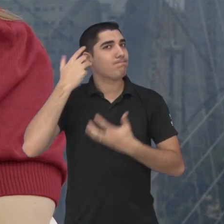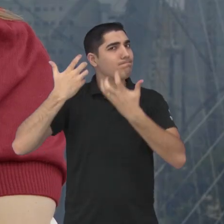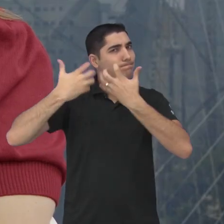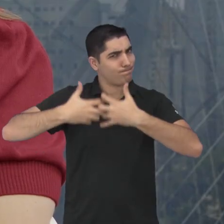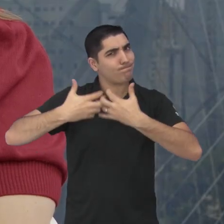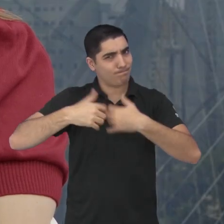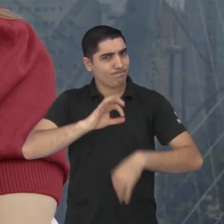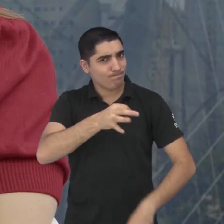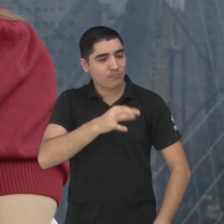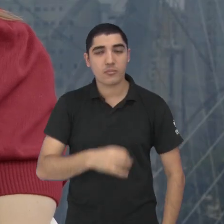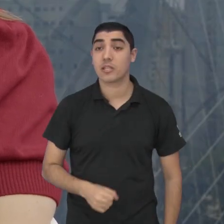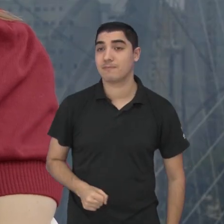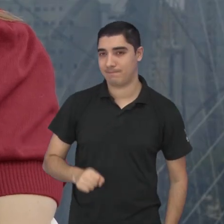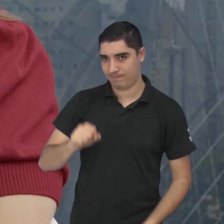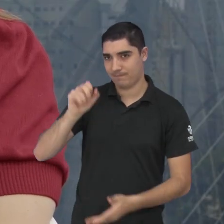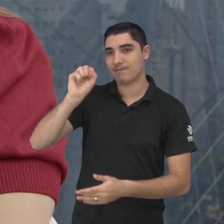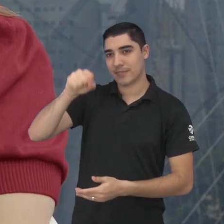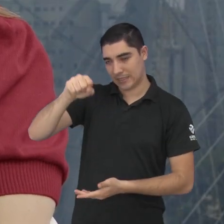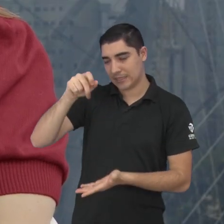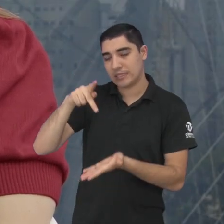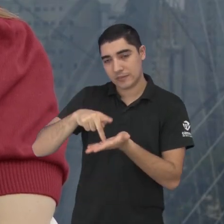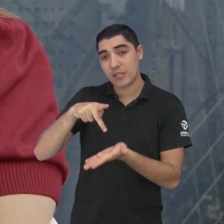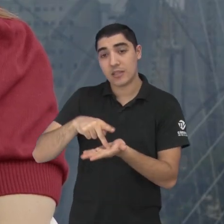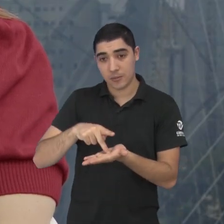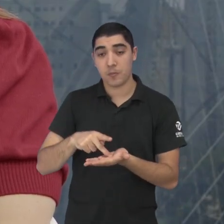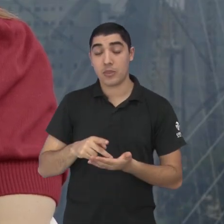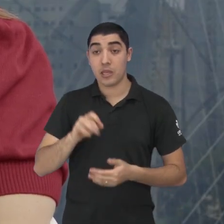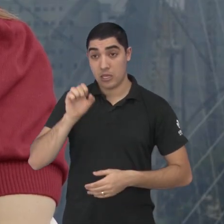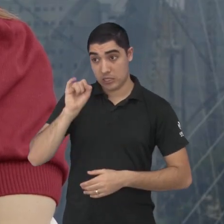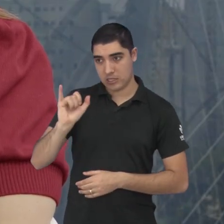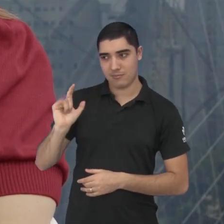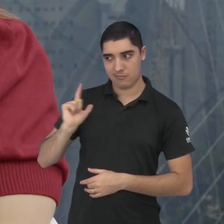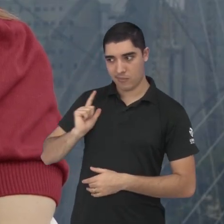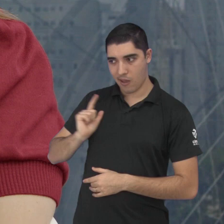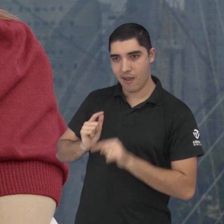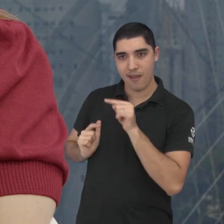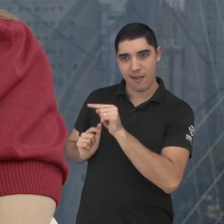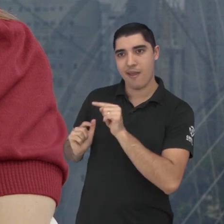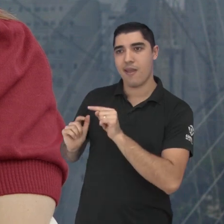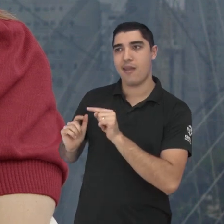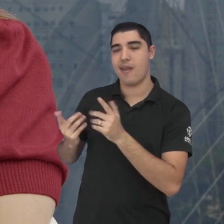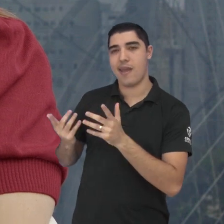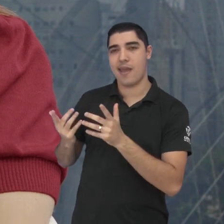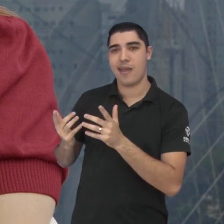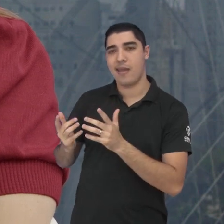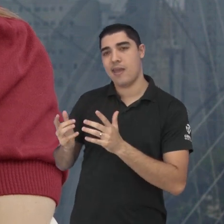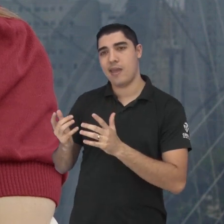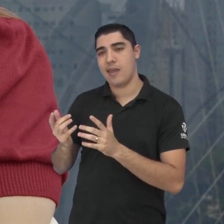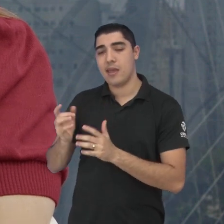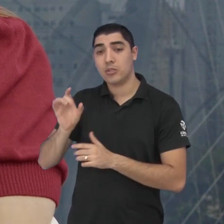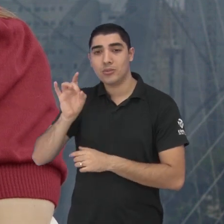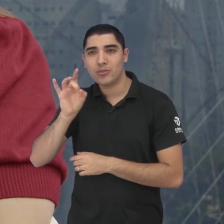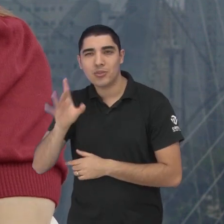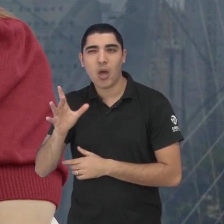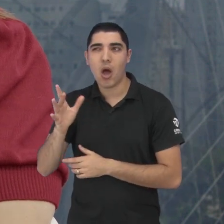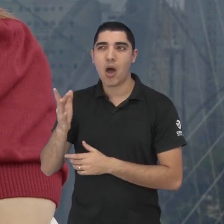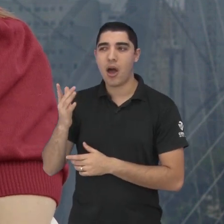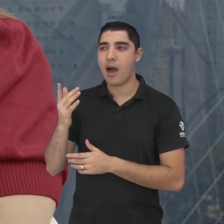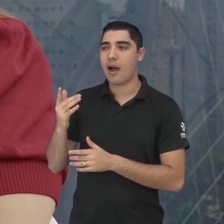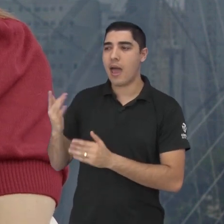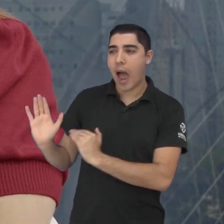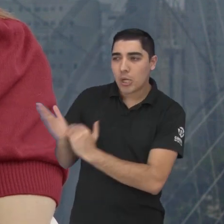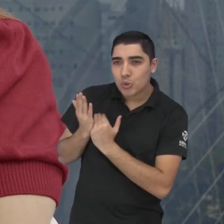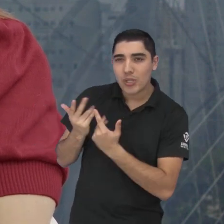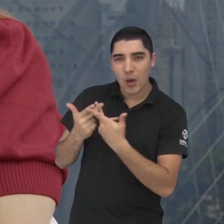certeza, Dani. Realmente, ter esse suporte, né? E não é um suporte só de fazer as coisas, é um